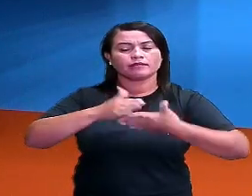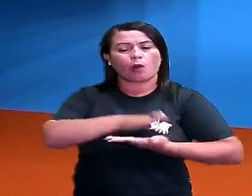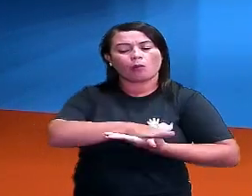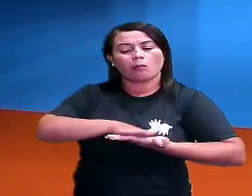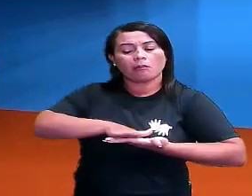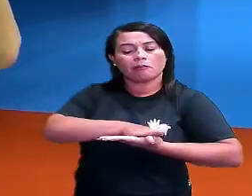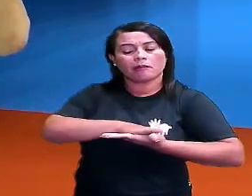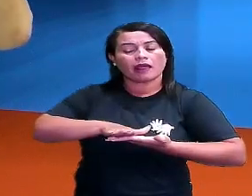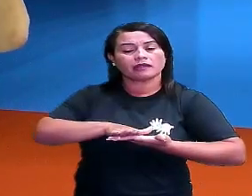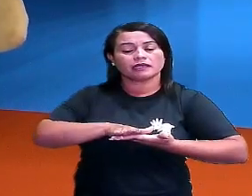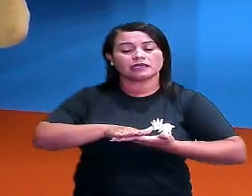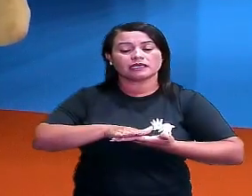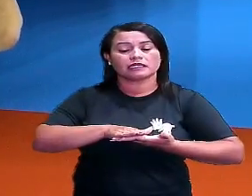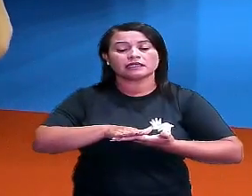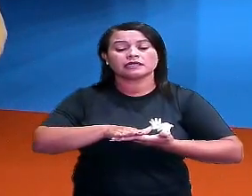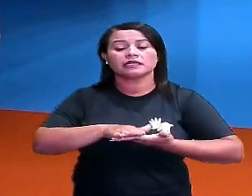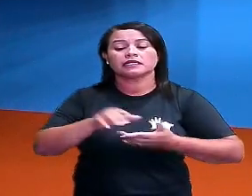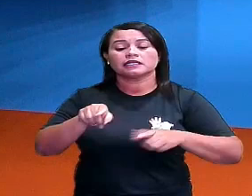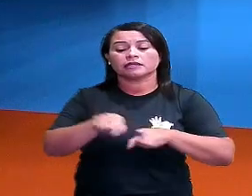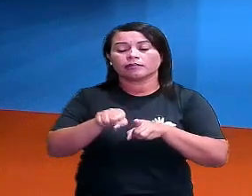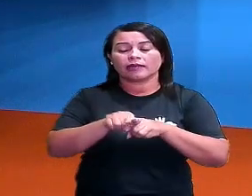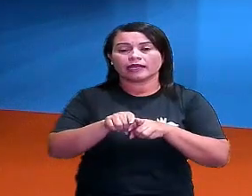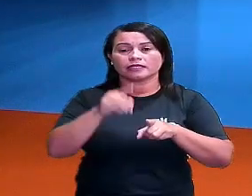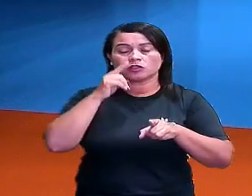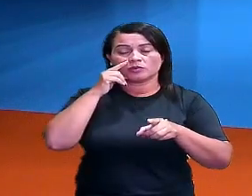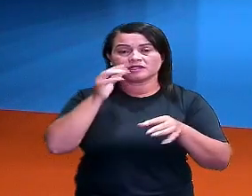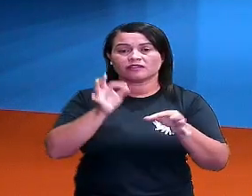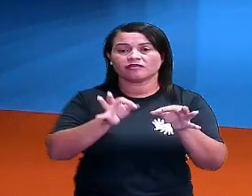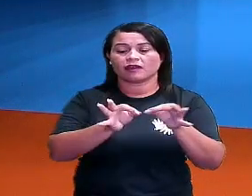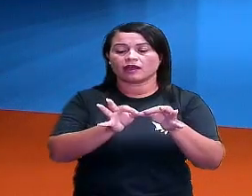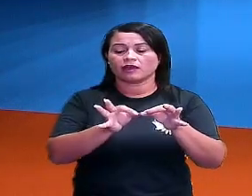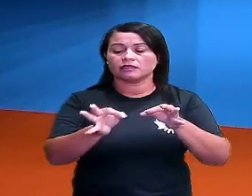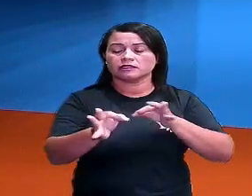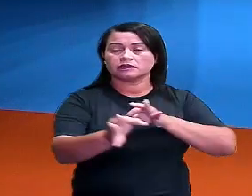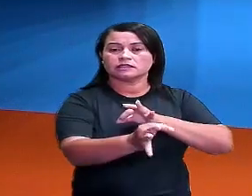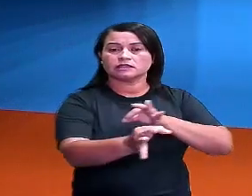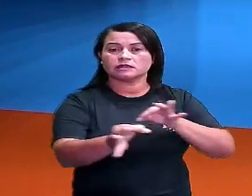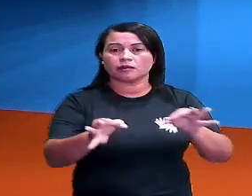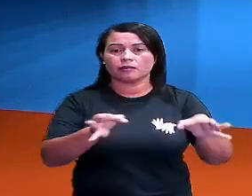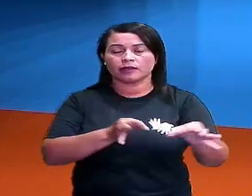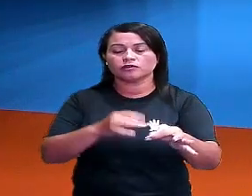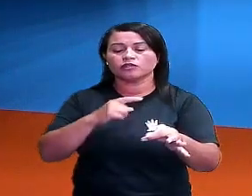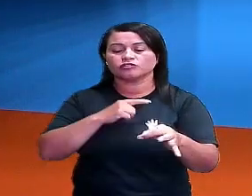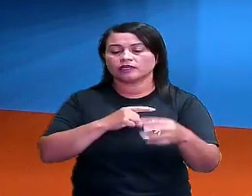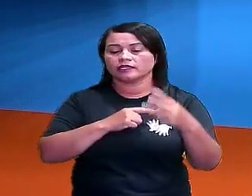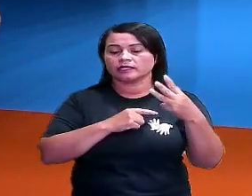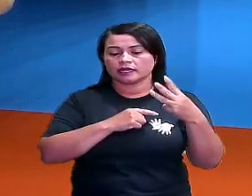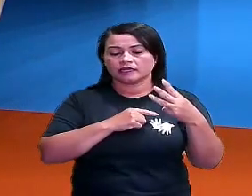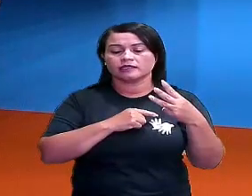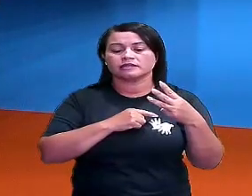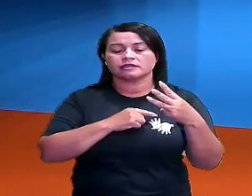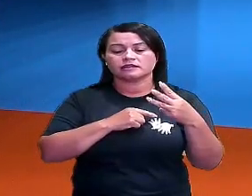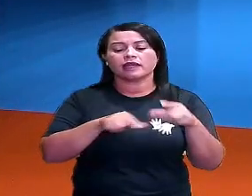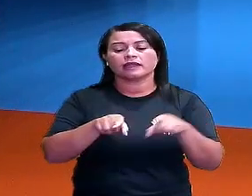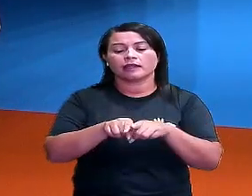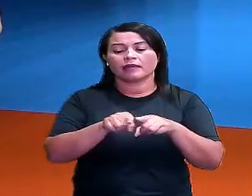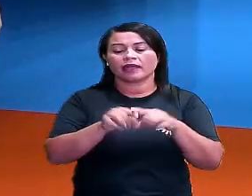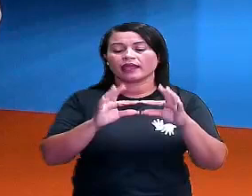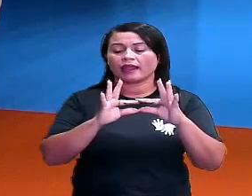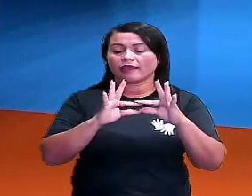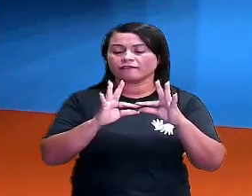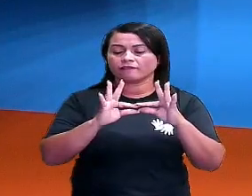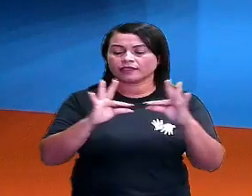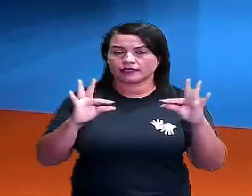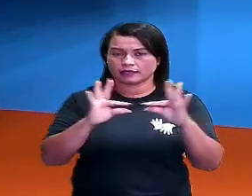parte. Mas se a gente olhar as dimensões, ela tem três dimensões e ela é tridimensional. É fininha,